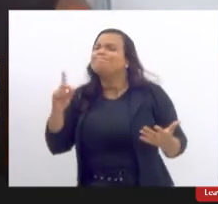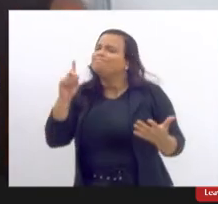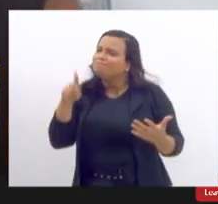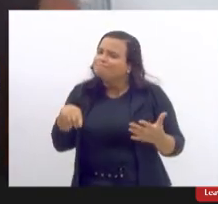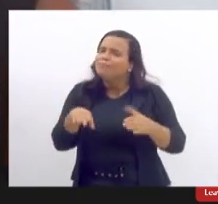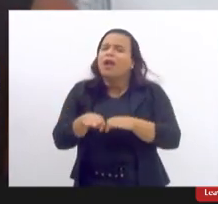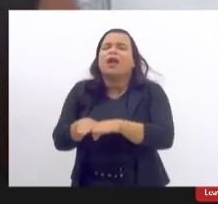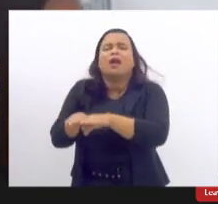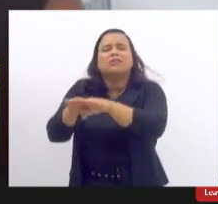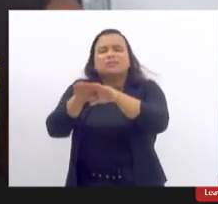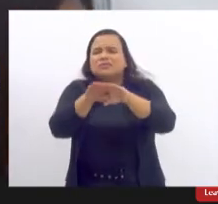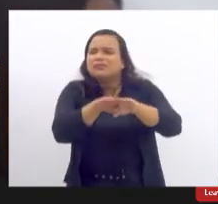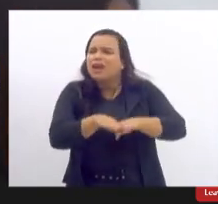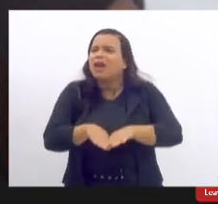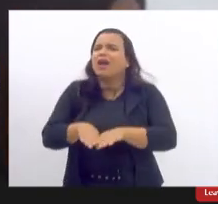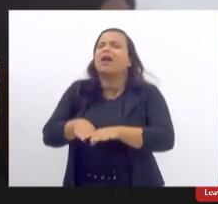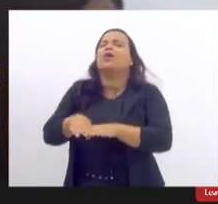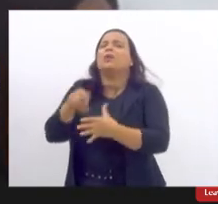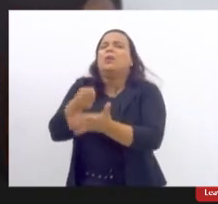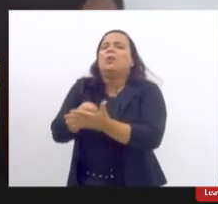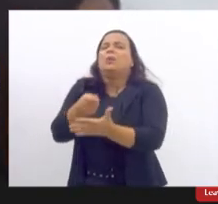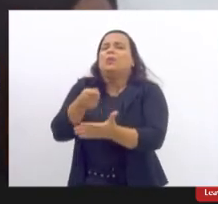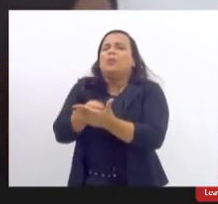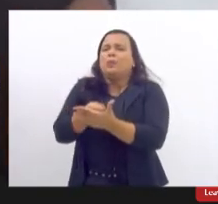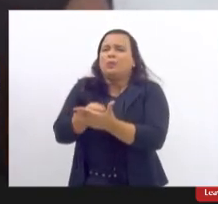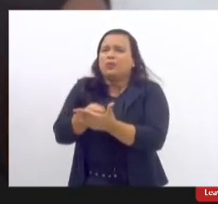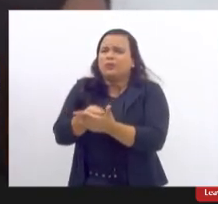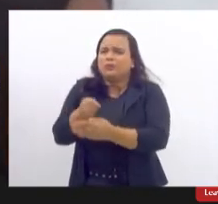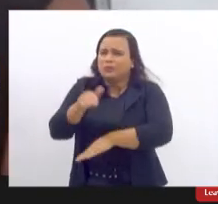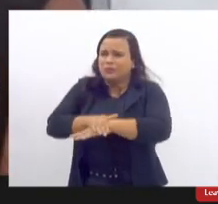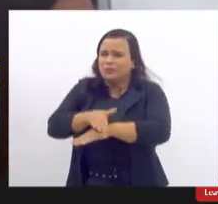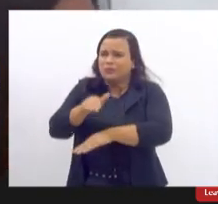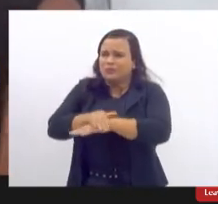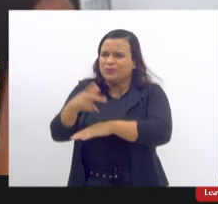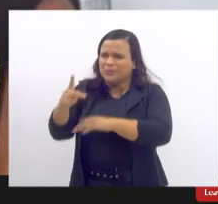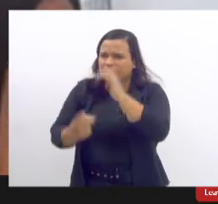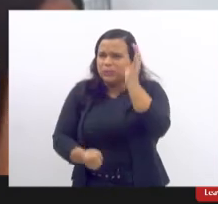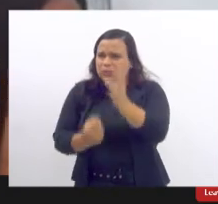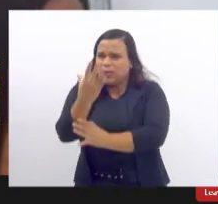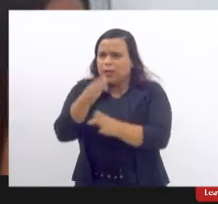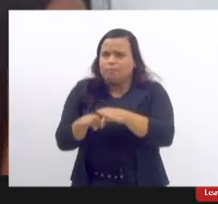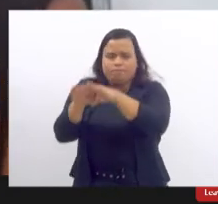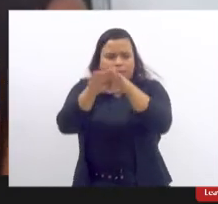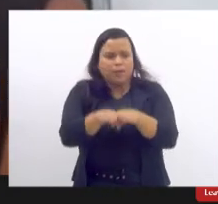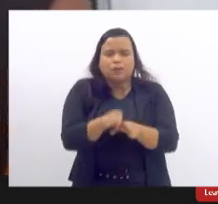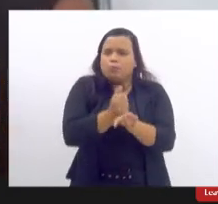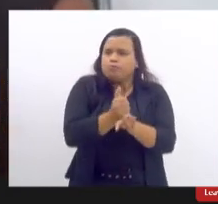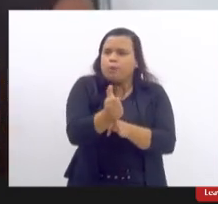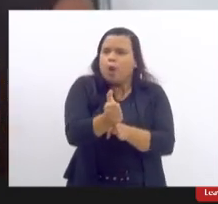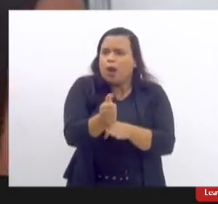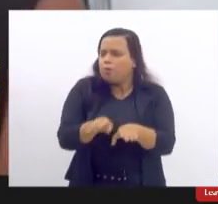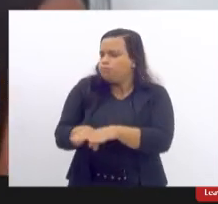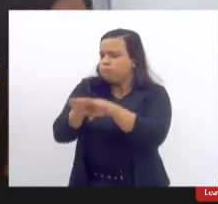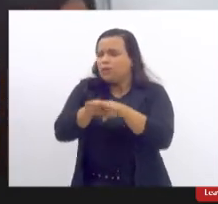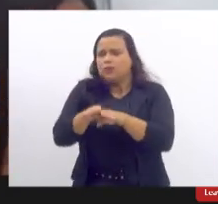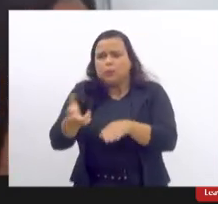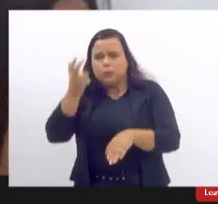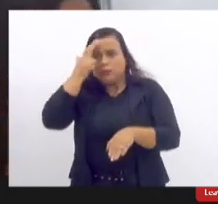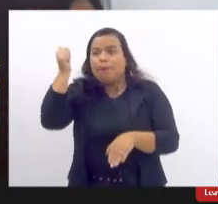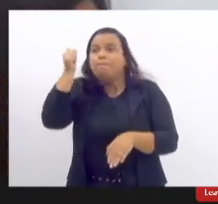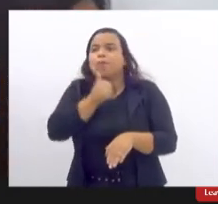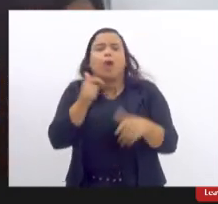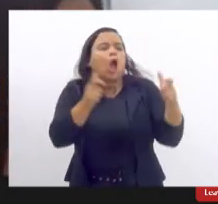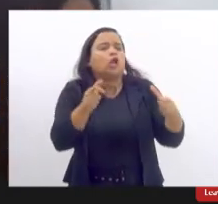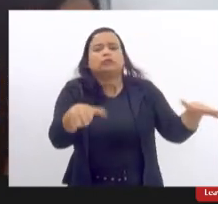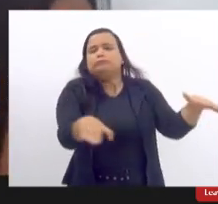ele estipula os padrões morais e culturais onde a mulher tem que ficar então nós